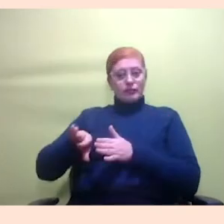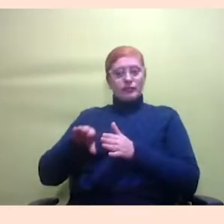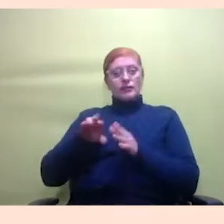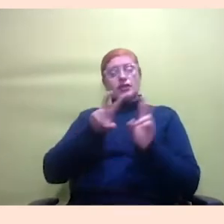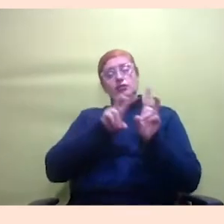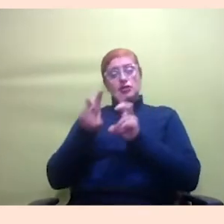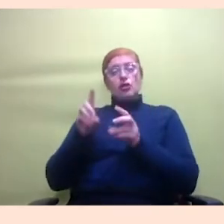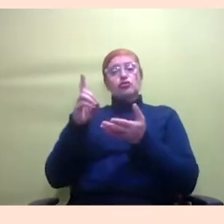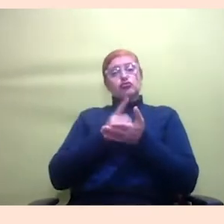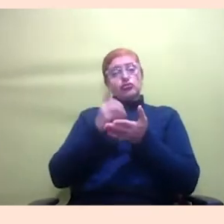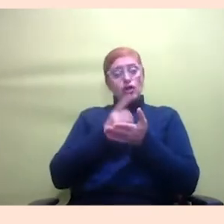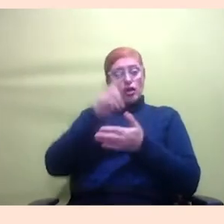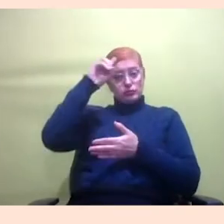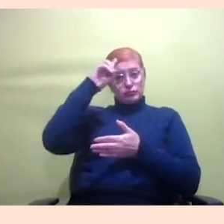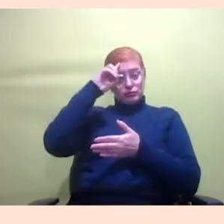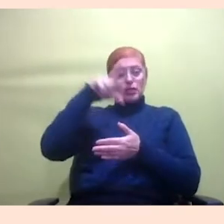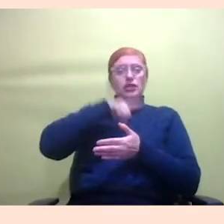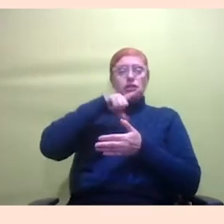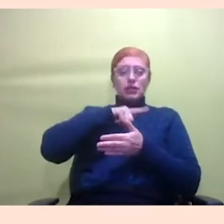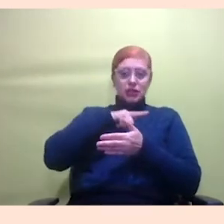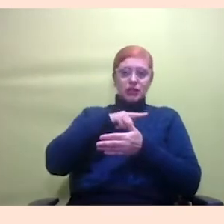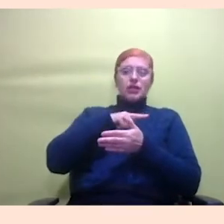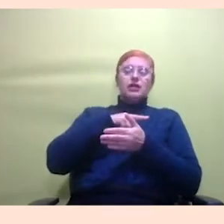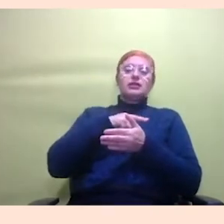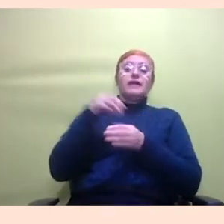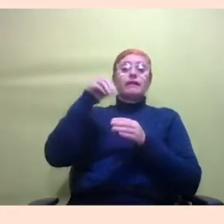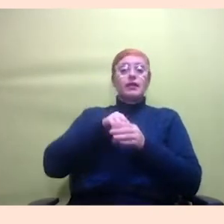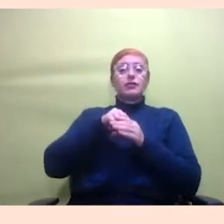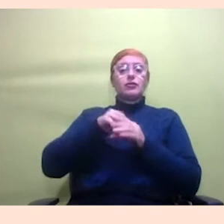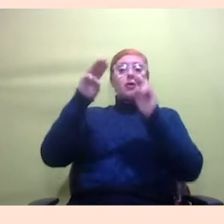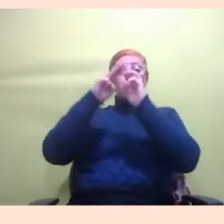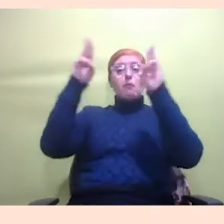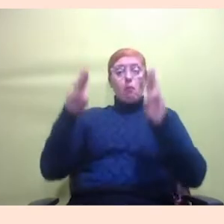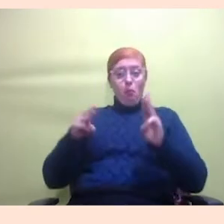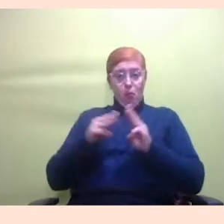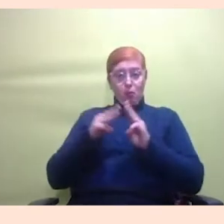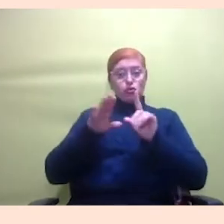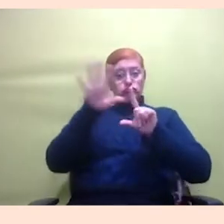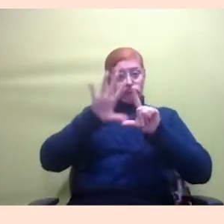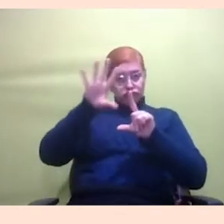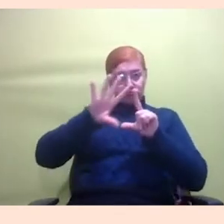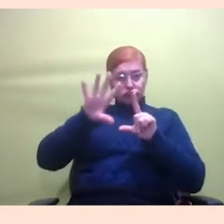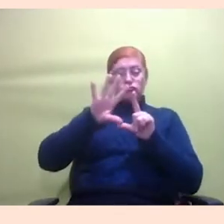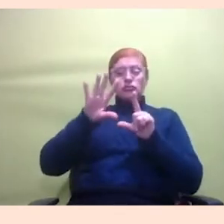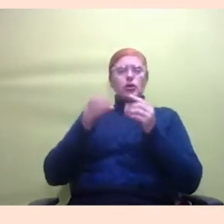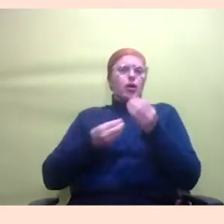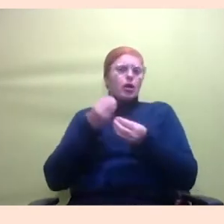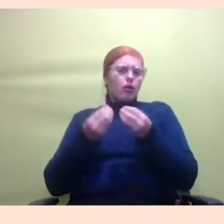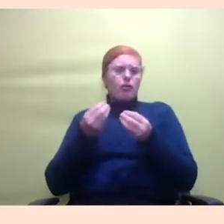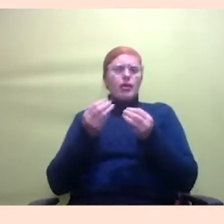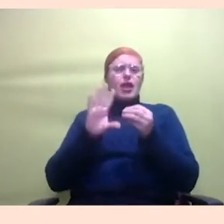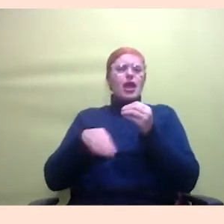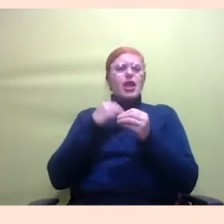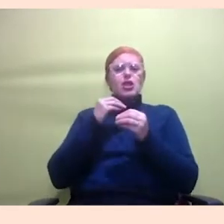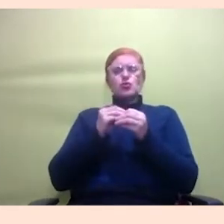no Moodle enfim a gente pede que as pessoas façam uma espécie de resumo mesmo do que estudaram naquele dia